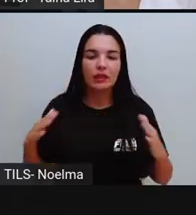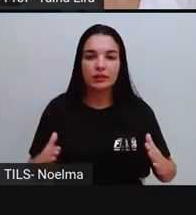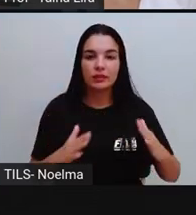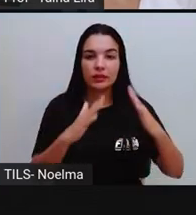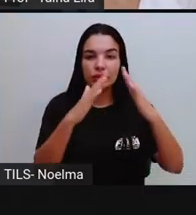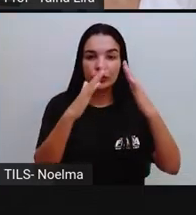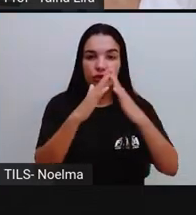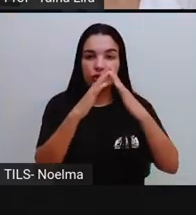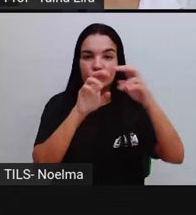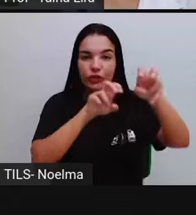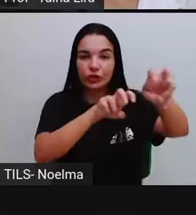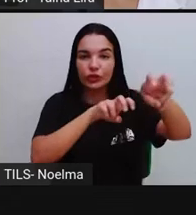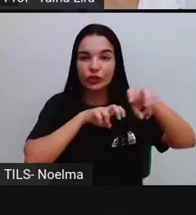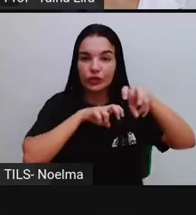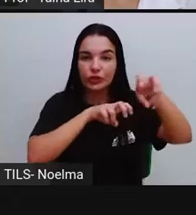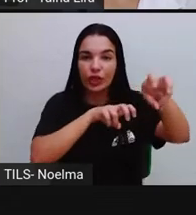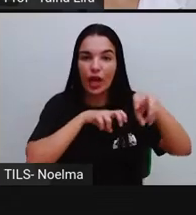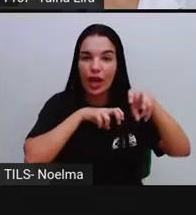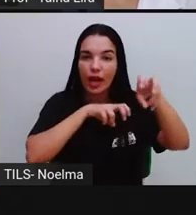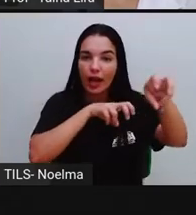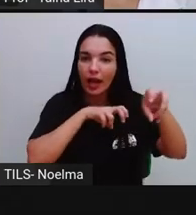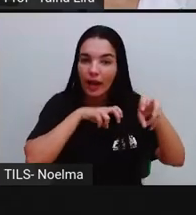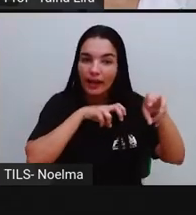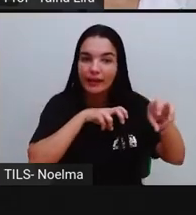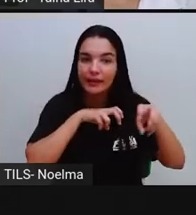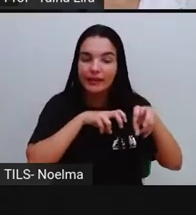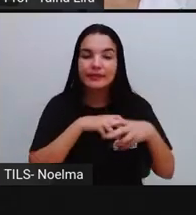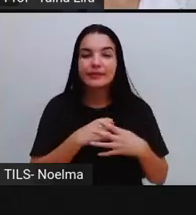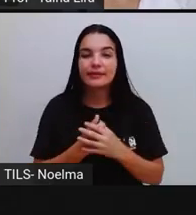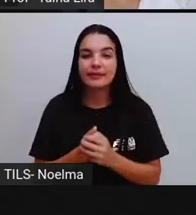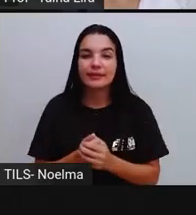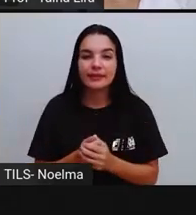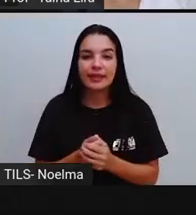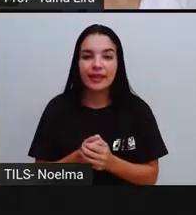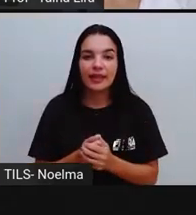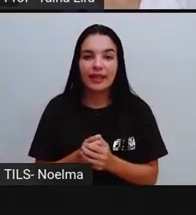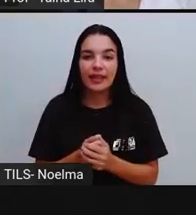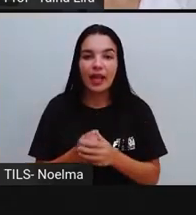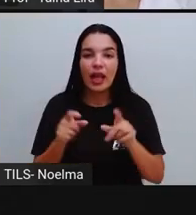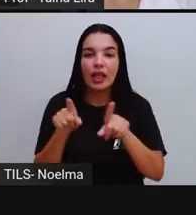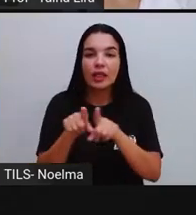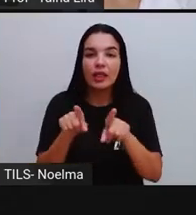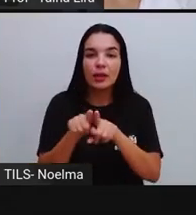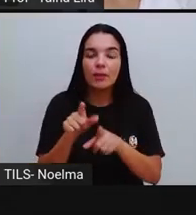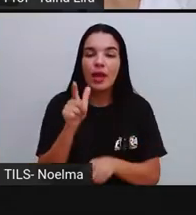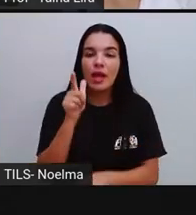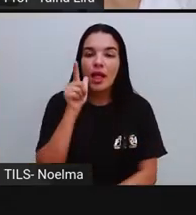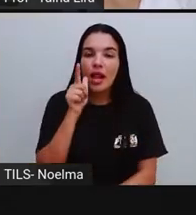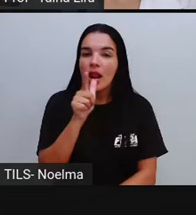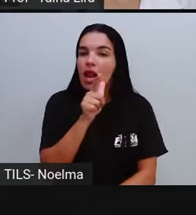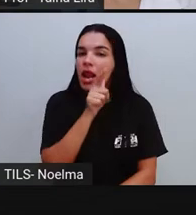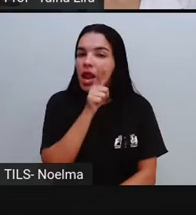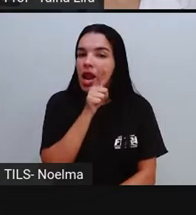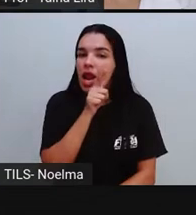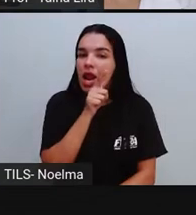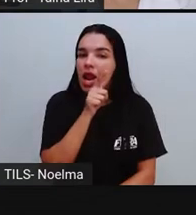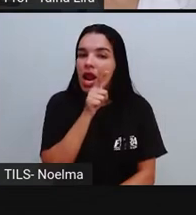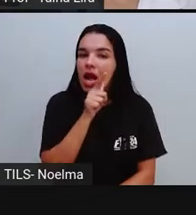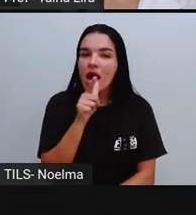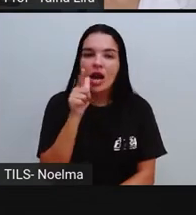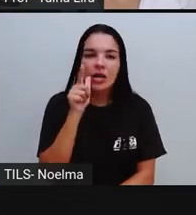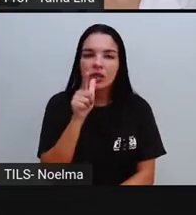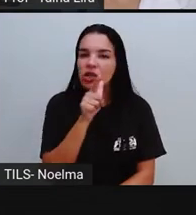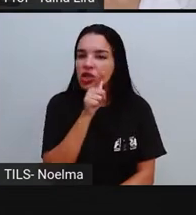Qual mais? Perto da chácara, Olha lá, Lá, Tem